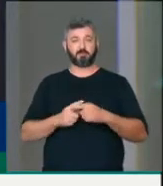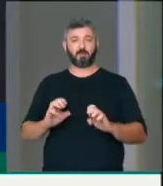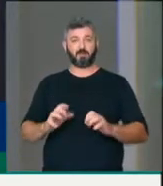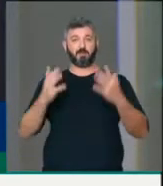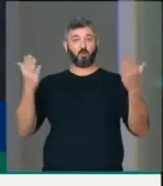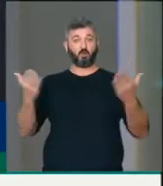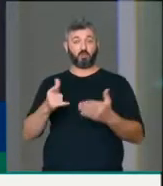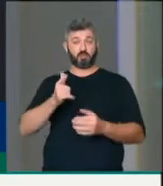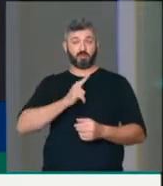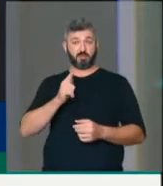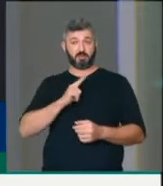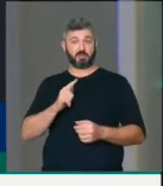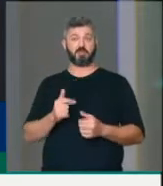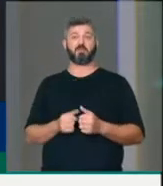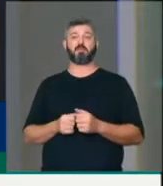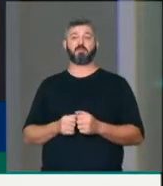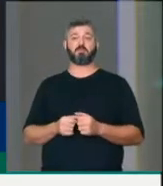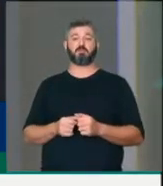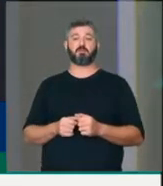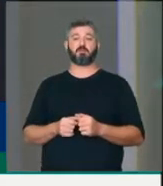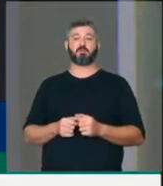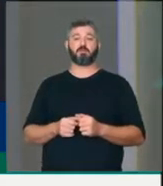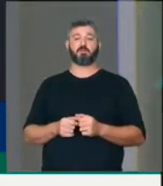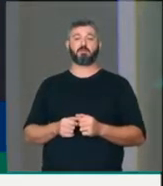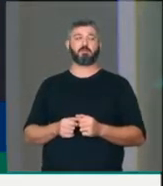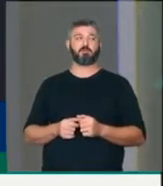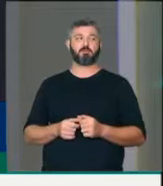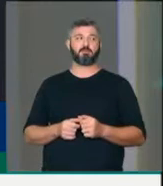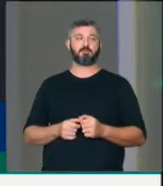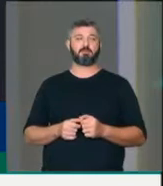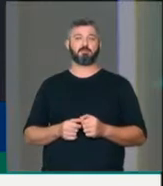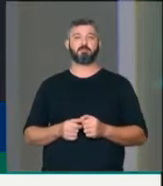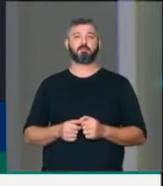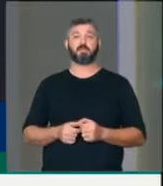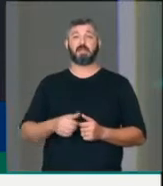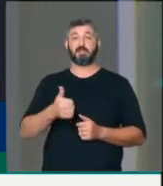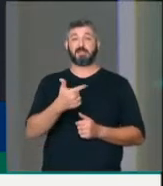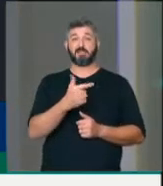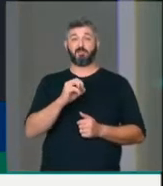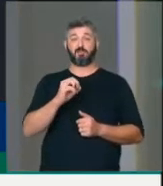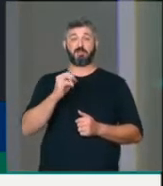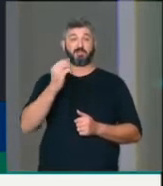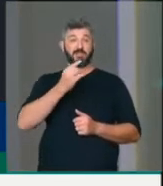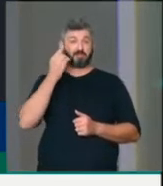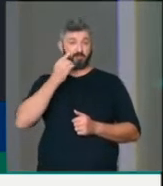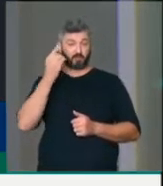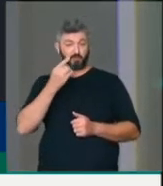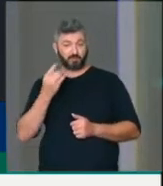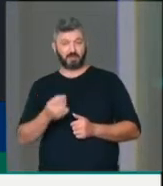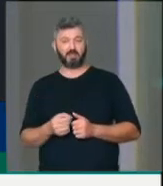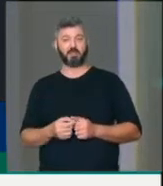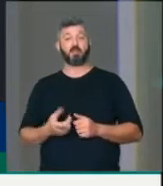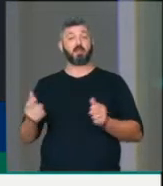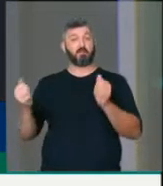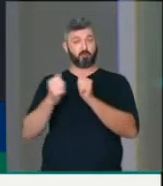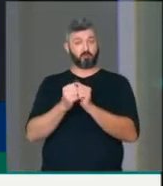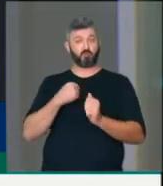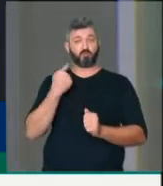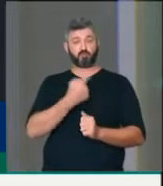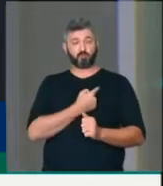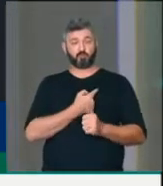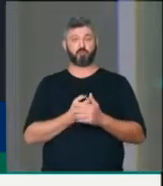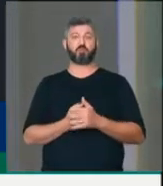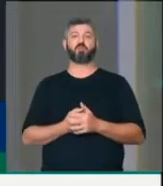contando com a presença de 120 parlamentares, estava lá com a gente, o